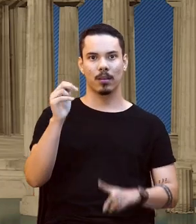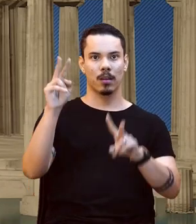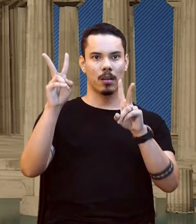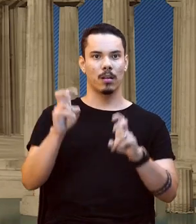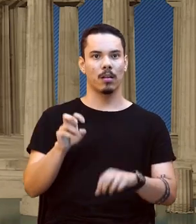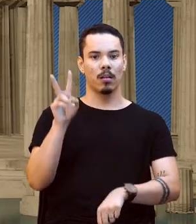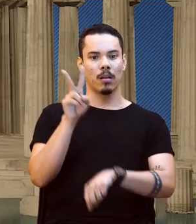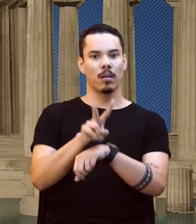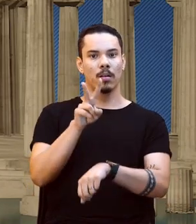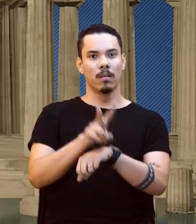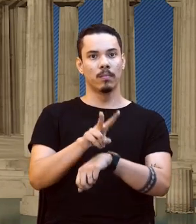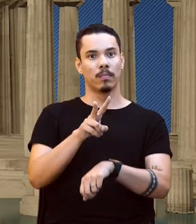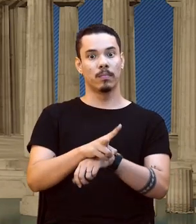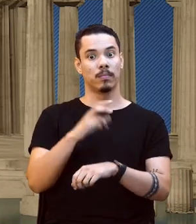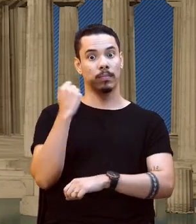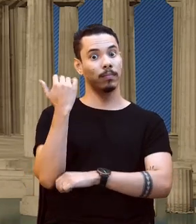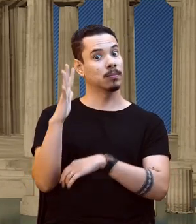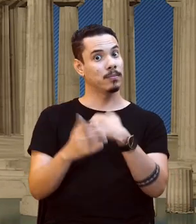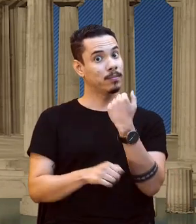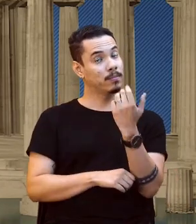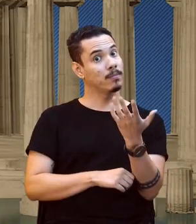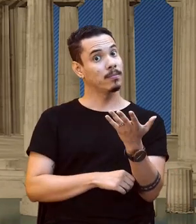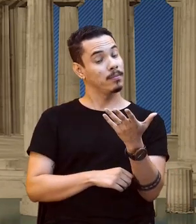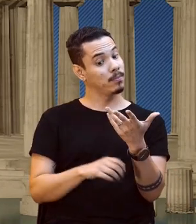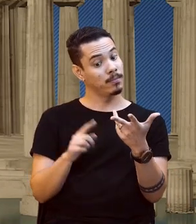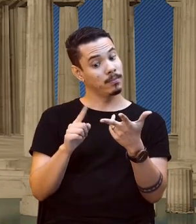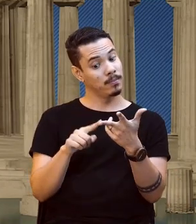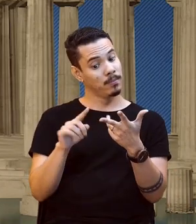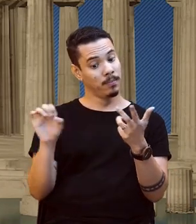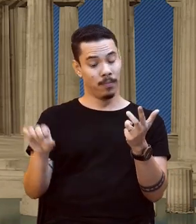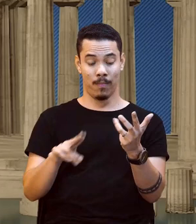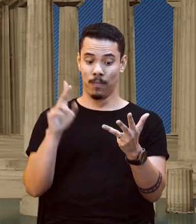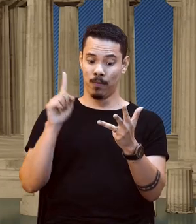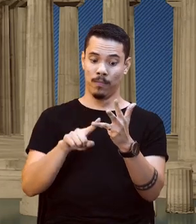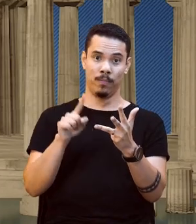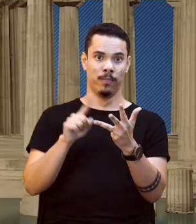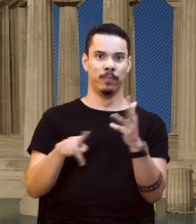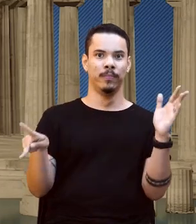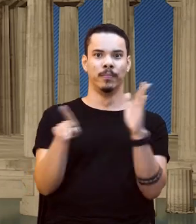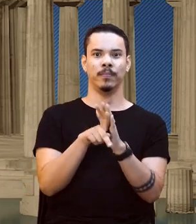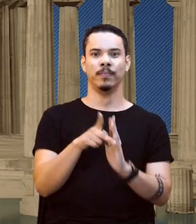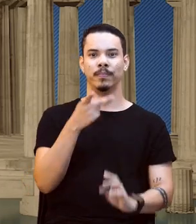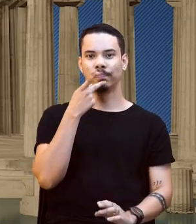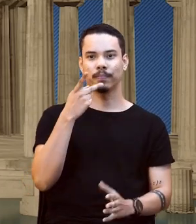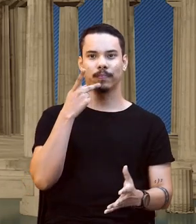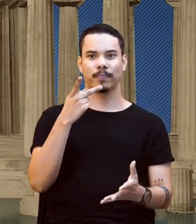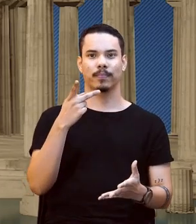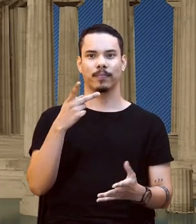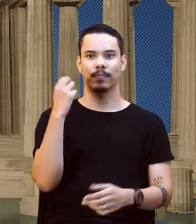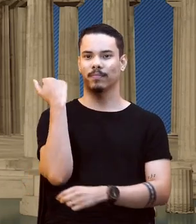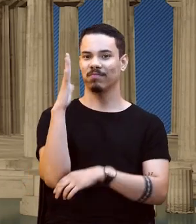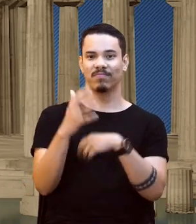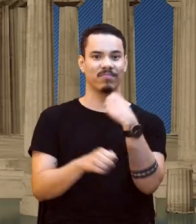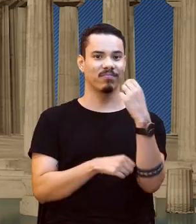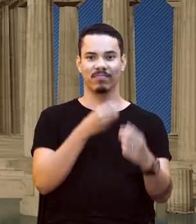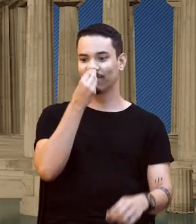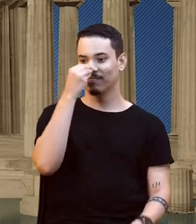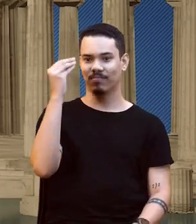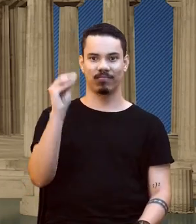a ação protetiva ao meu ambiente. Será essa? Ou D. Há de se considerar que o meu ambiente não importa para ele?